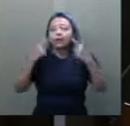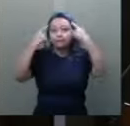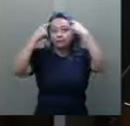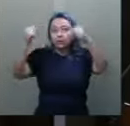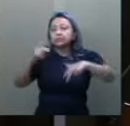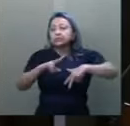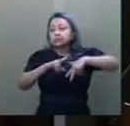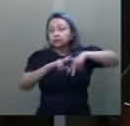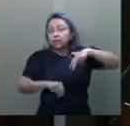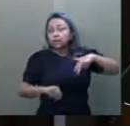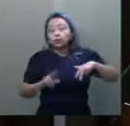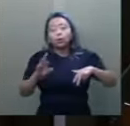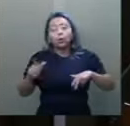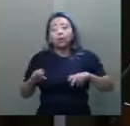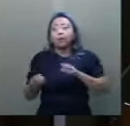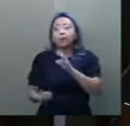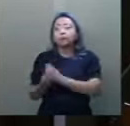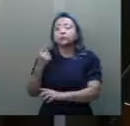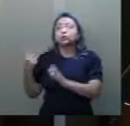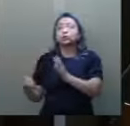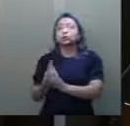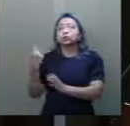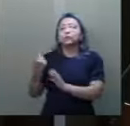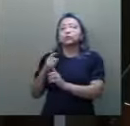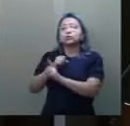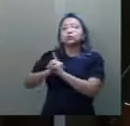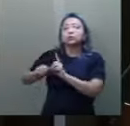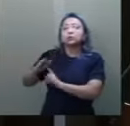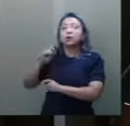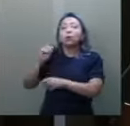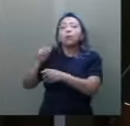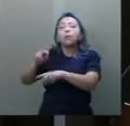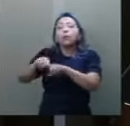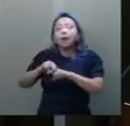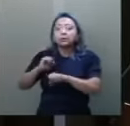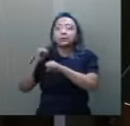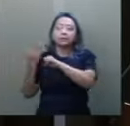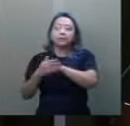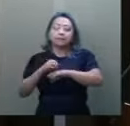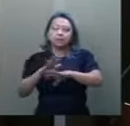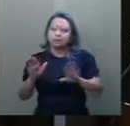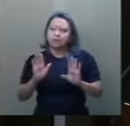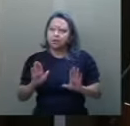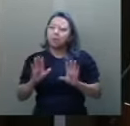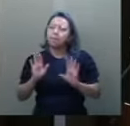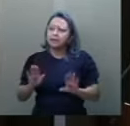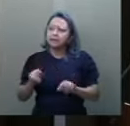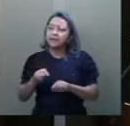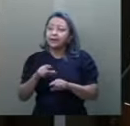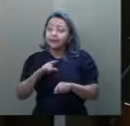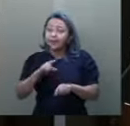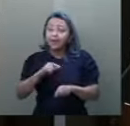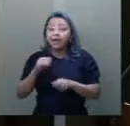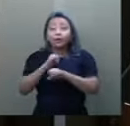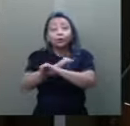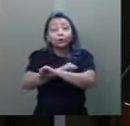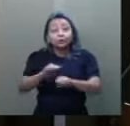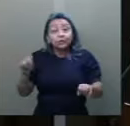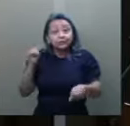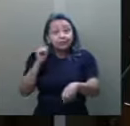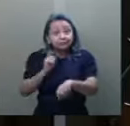gênero não foi uma criação do isolamento social exigido pela pandemia. Aliás, aí está a notícia da hora